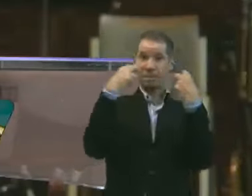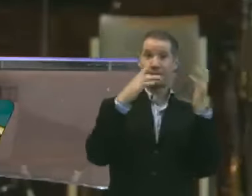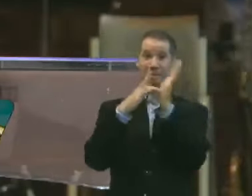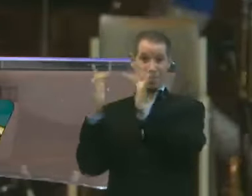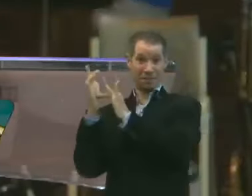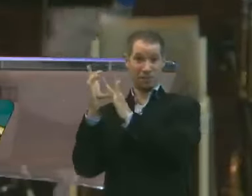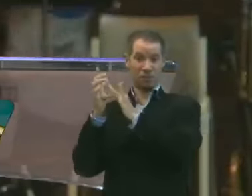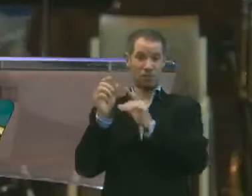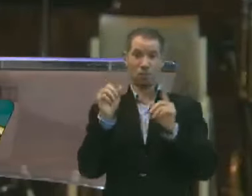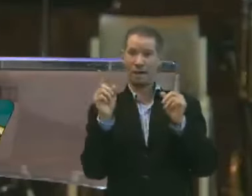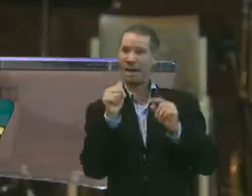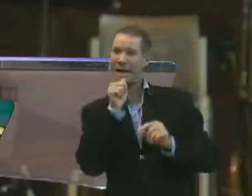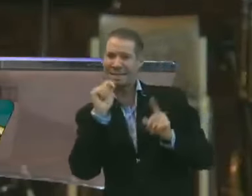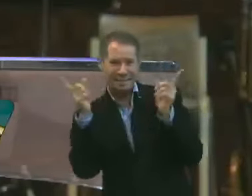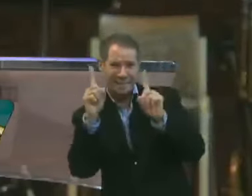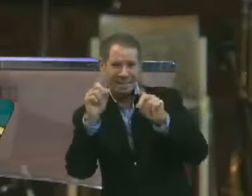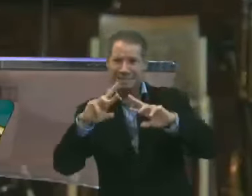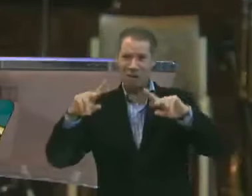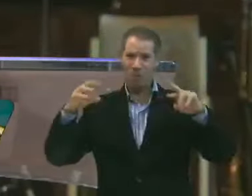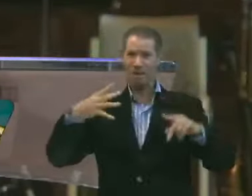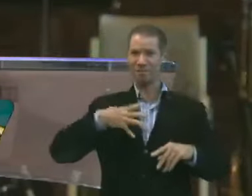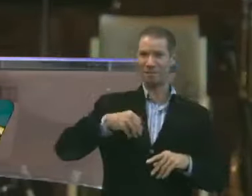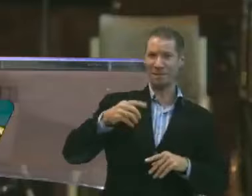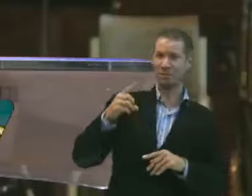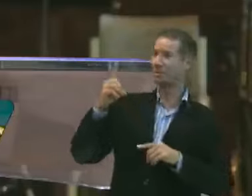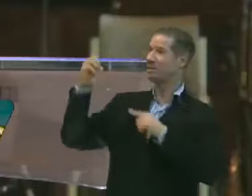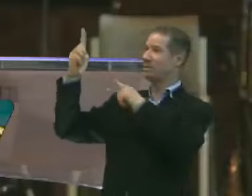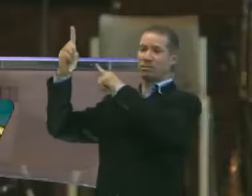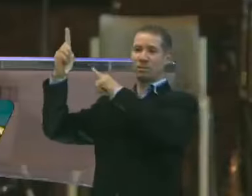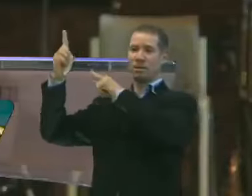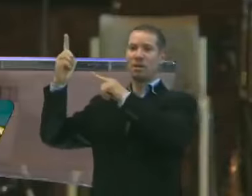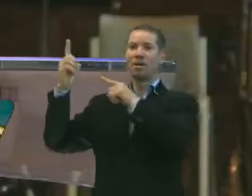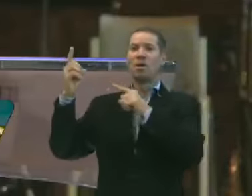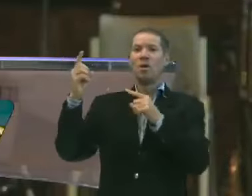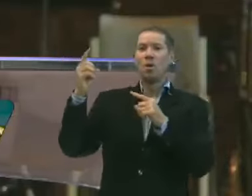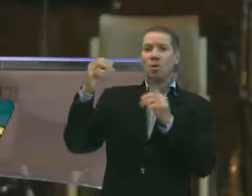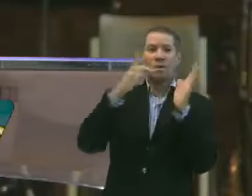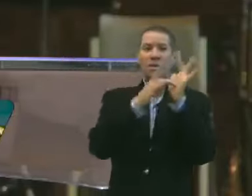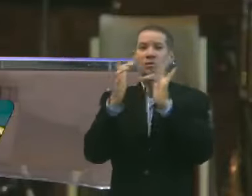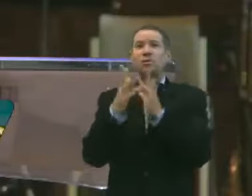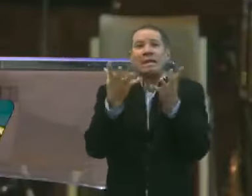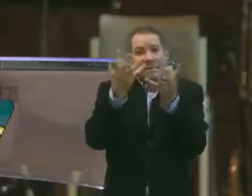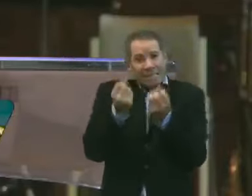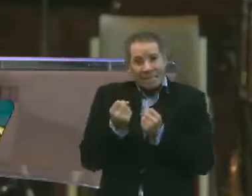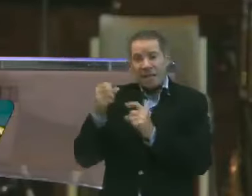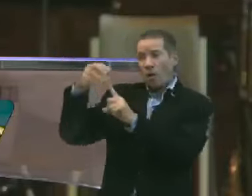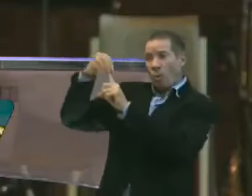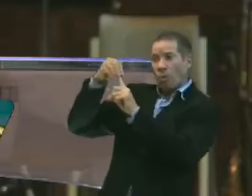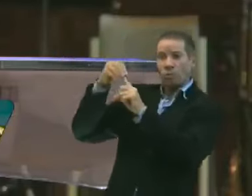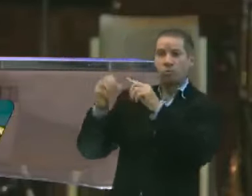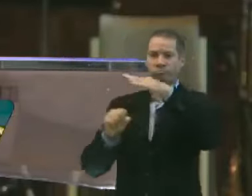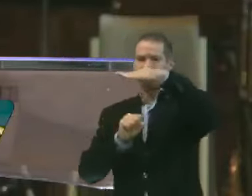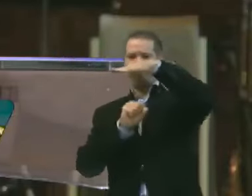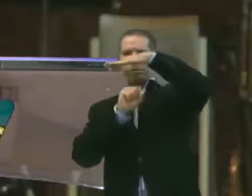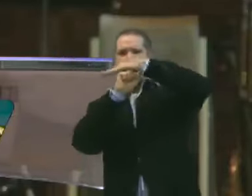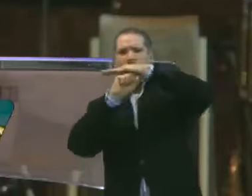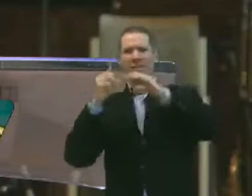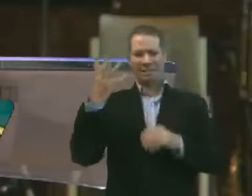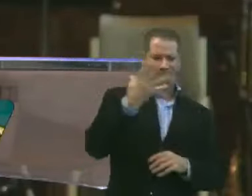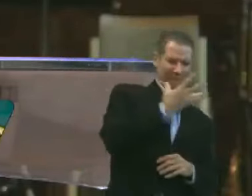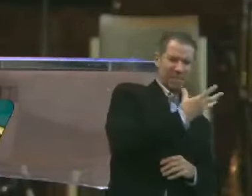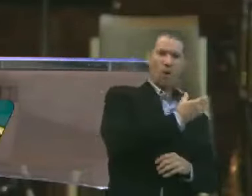não é filho de Deus. Aceitando Jesus. Colocando Jesus. Como seu único e suficiente Salvador. Você se